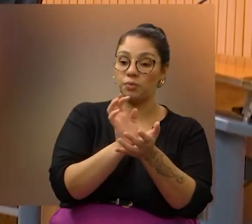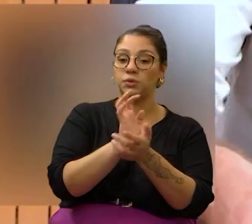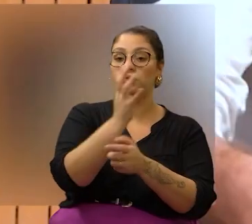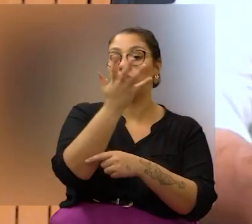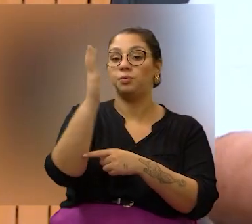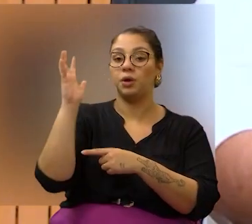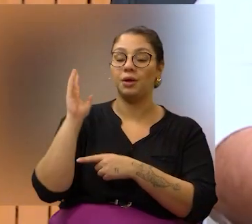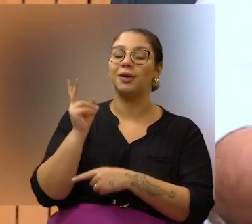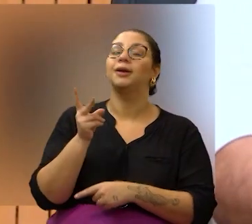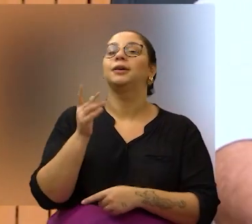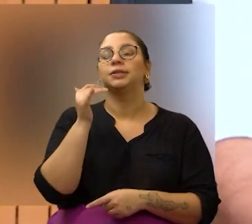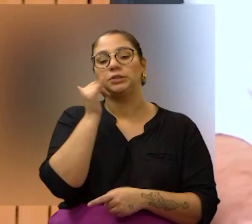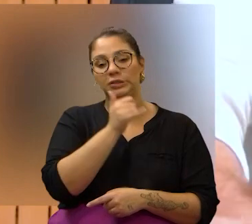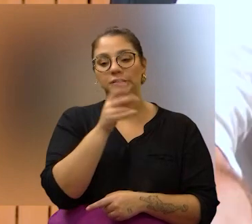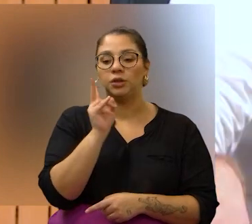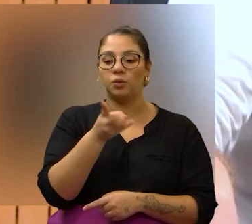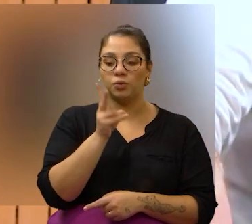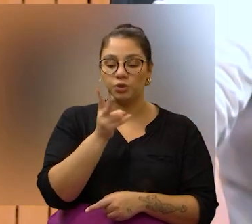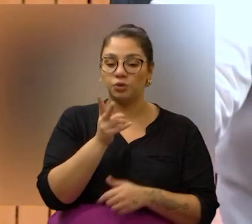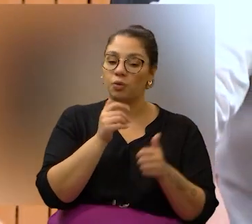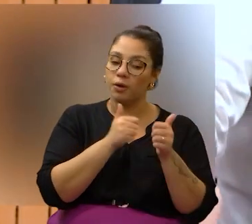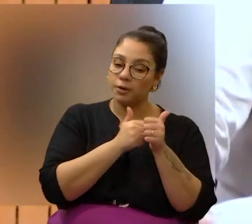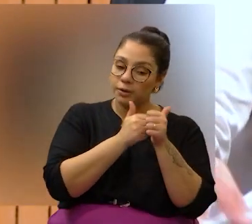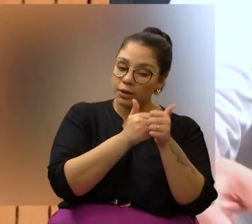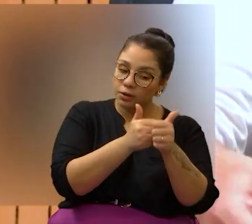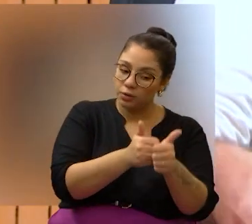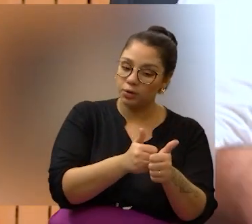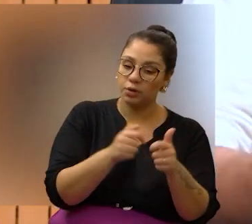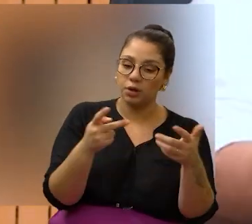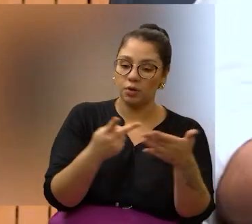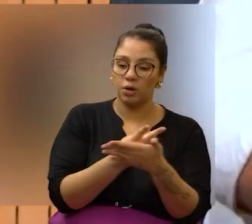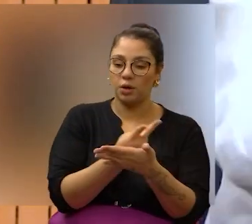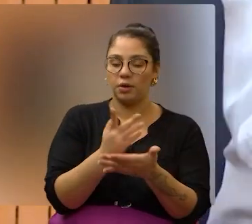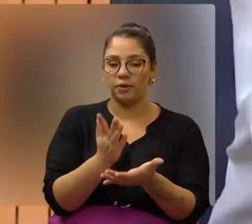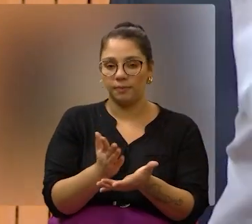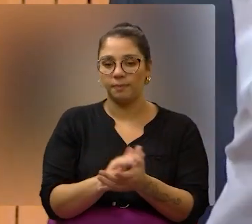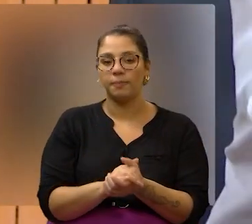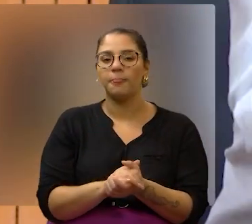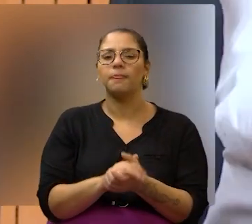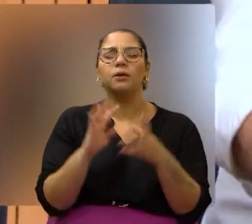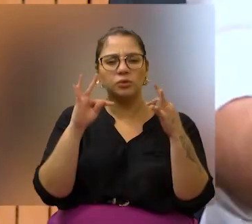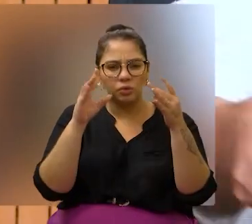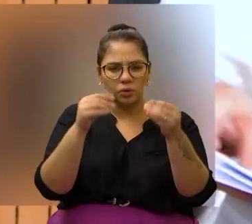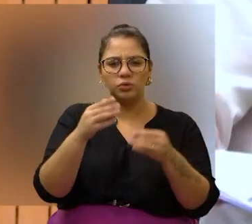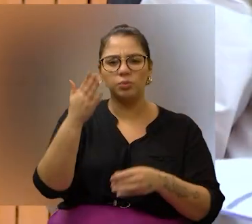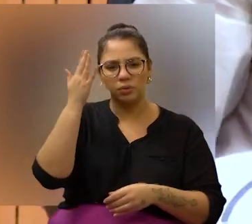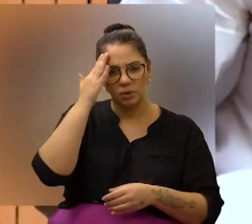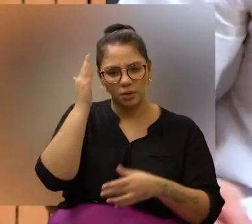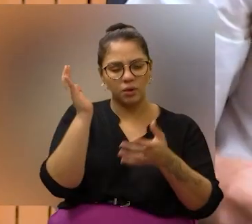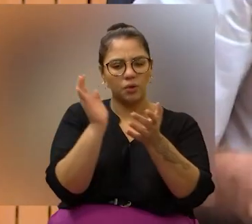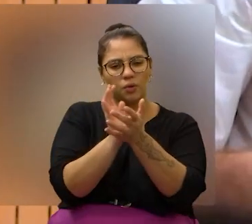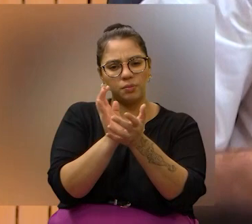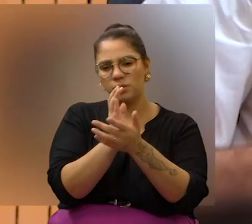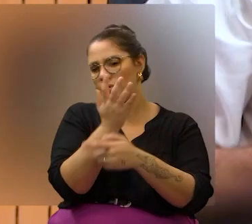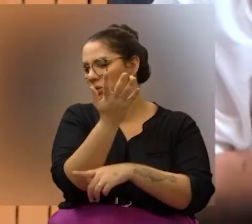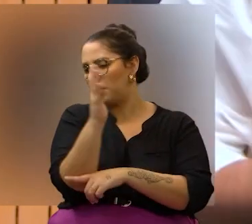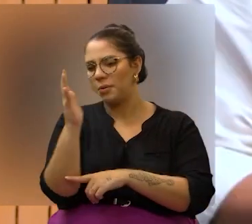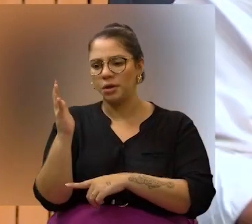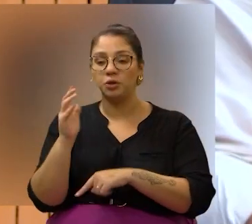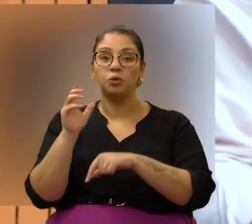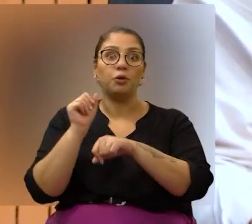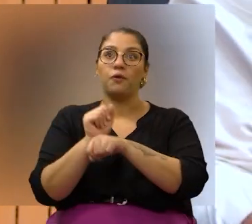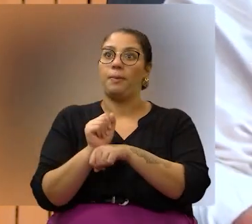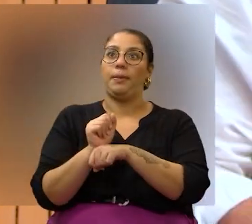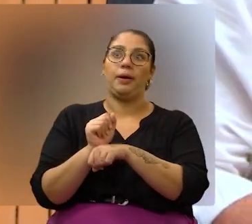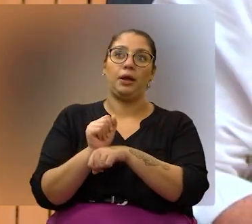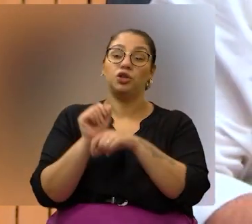Ambiente, disse que continua acompanhando essa situação. Como todo mundo sabe, a Comissão do Meio Ambiente, ela